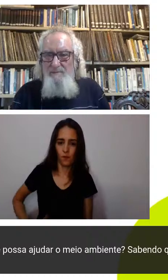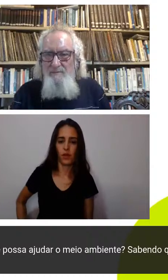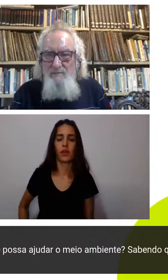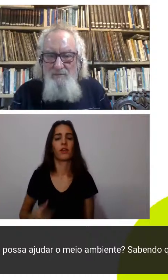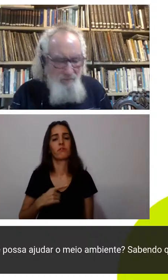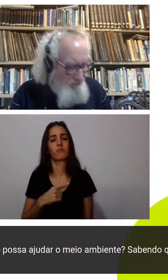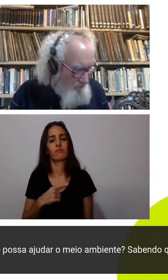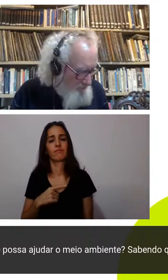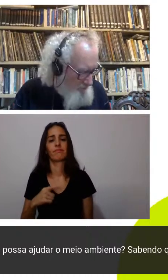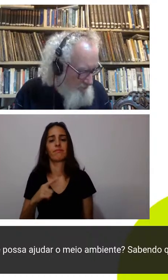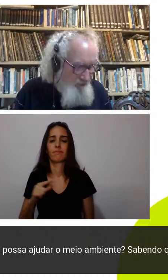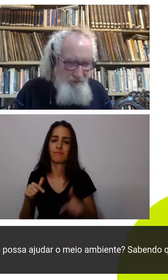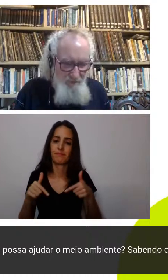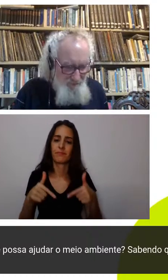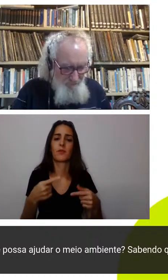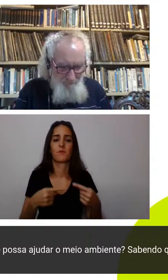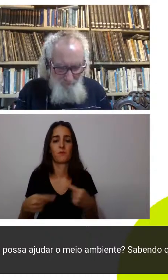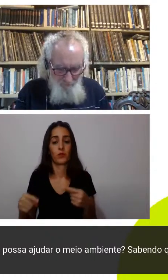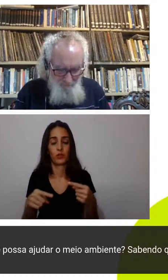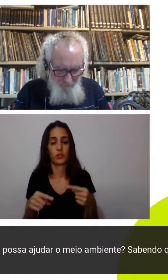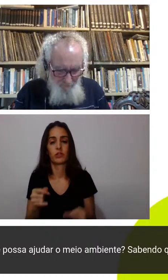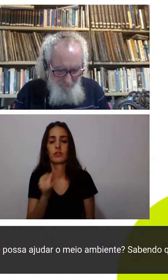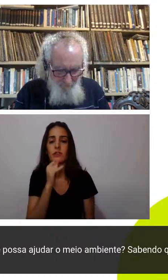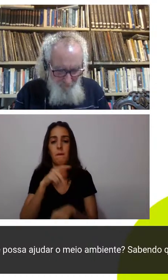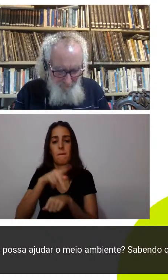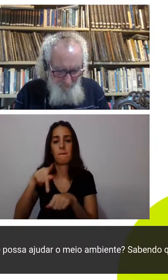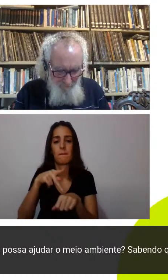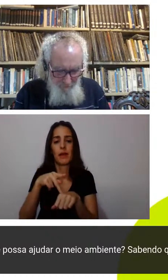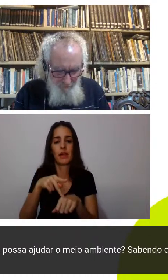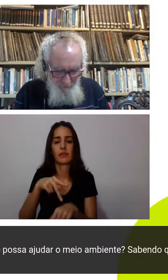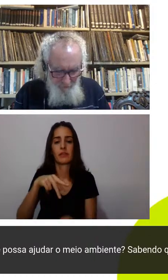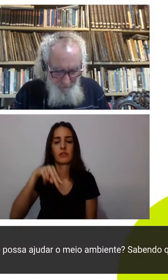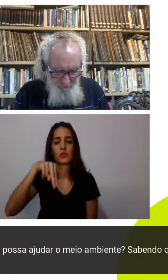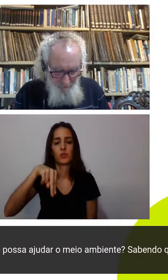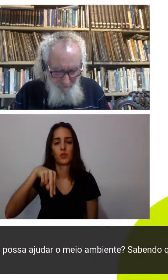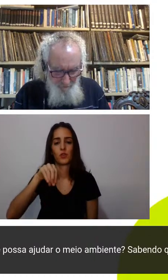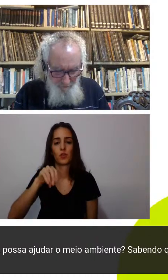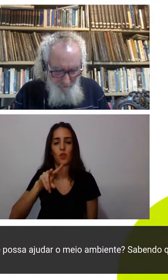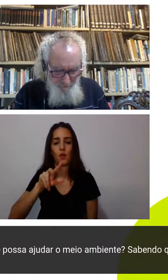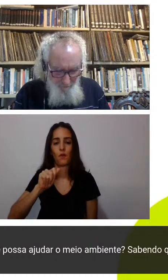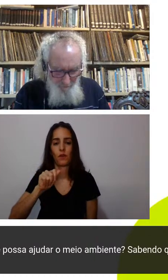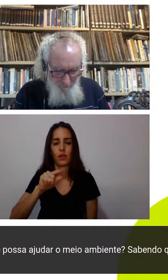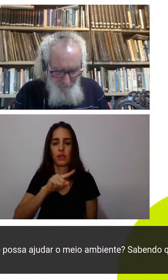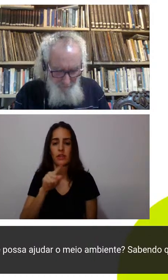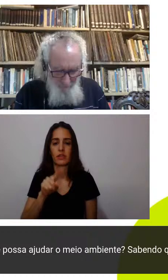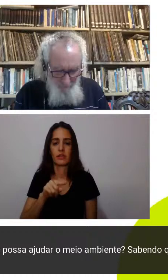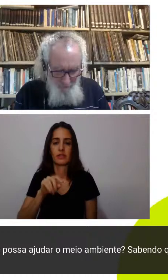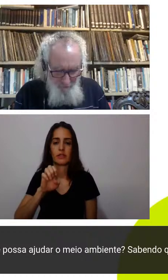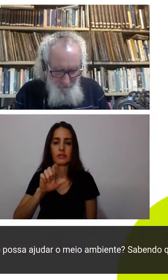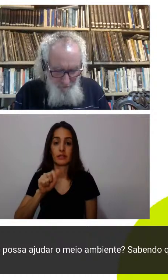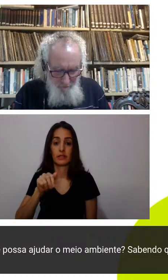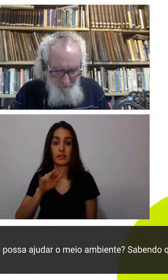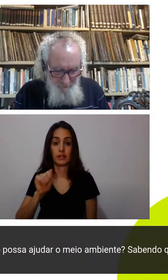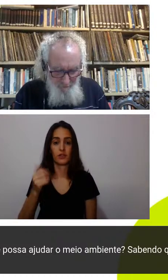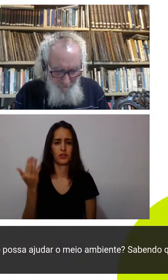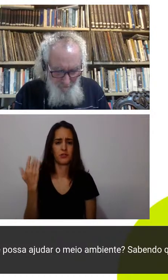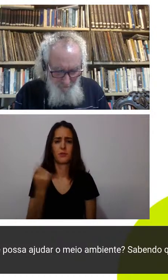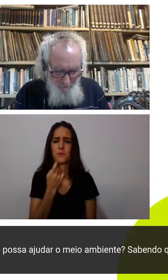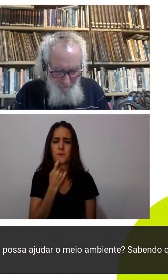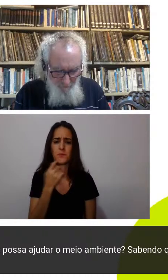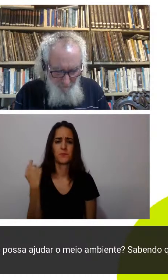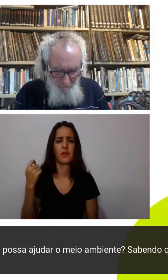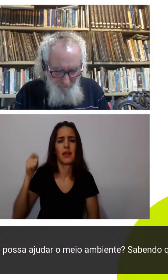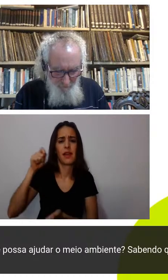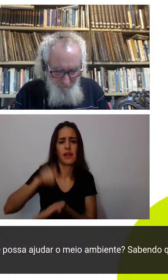por exemplo a Nova Zelândia se eu não me engano há pouco tempo assinou um ato de que até